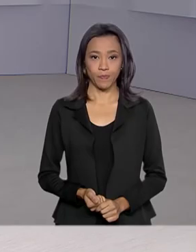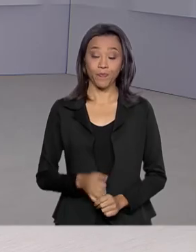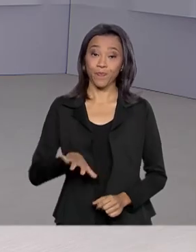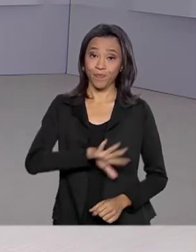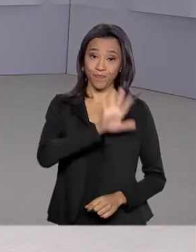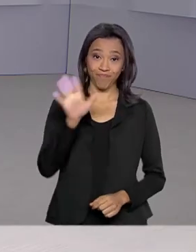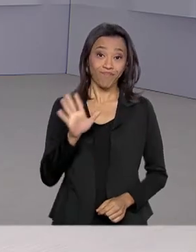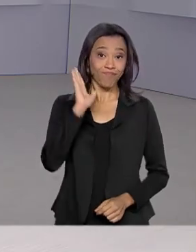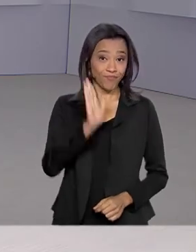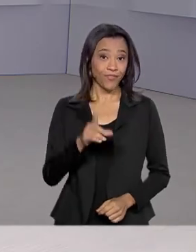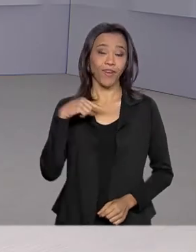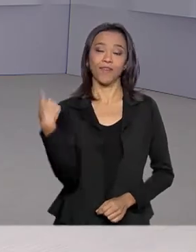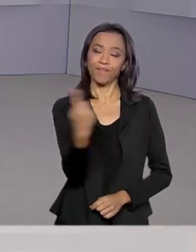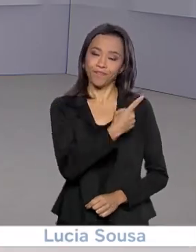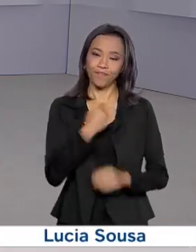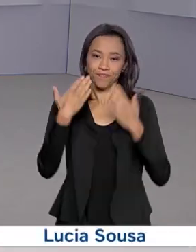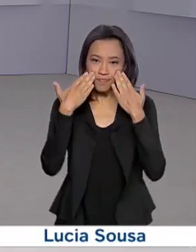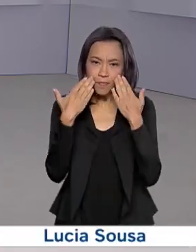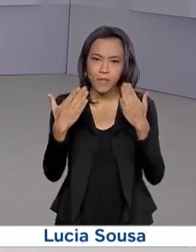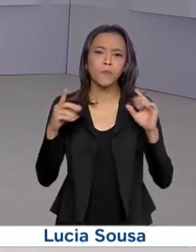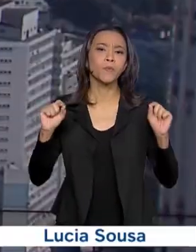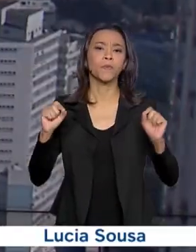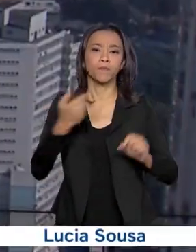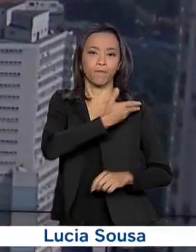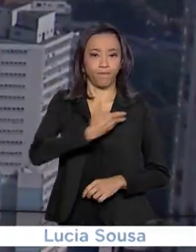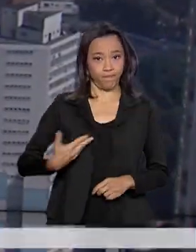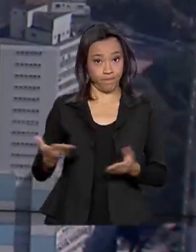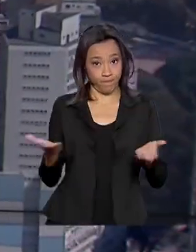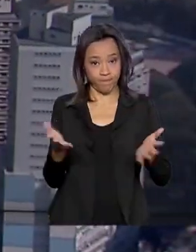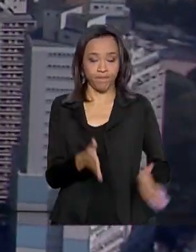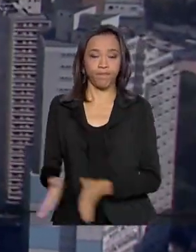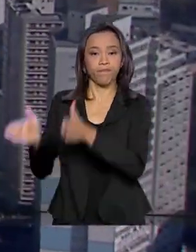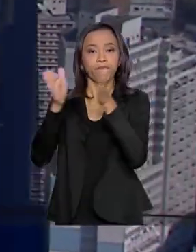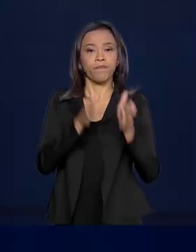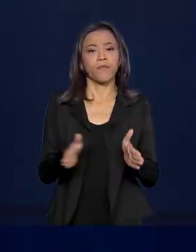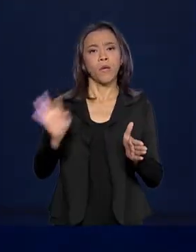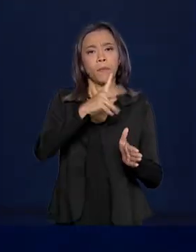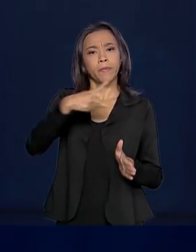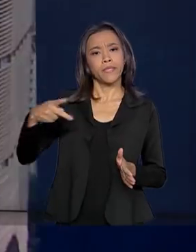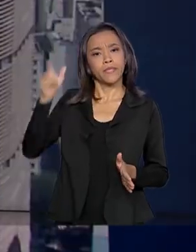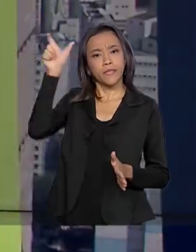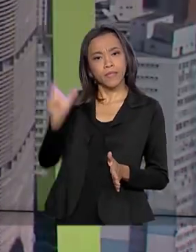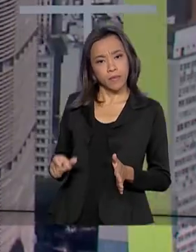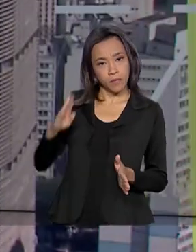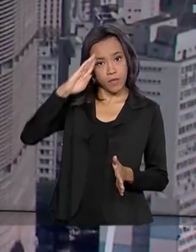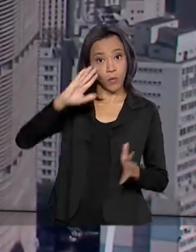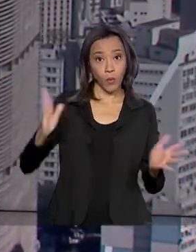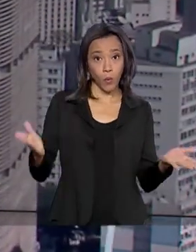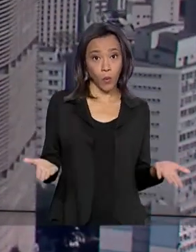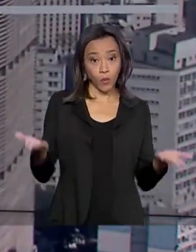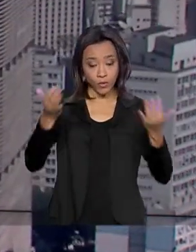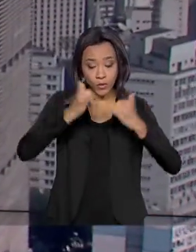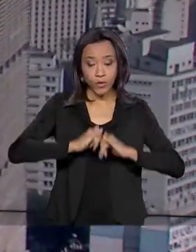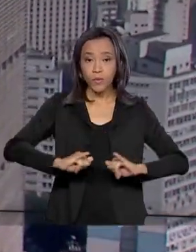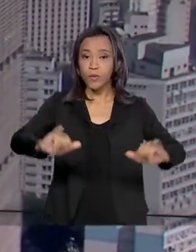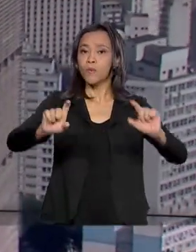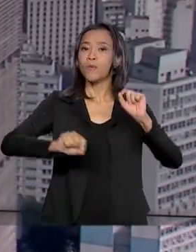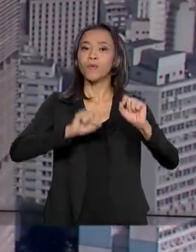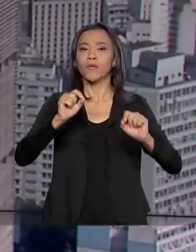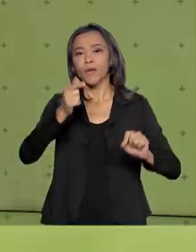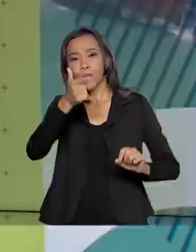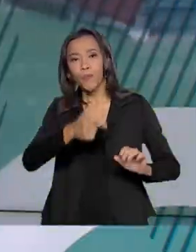Olá, já estamos no ar com o Governo Agora. O presidente Jair Bolsonaro lança hoje mais uma etapa do programa